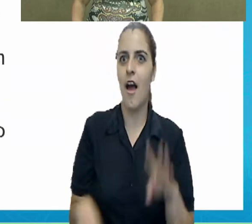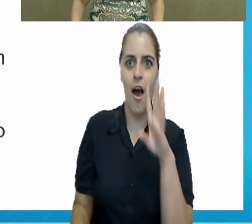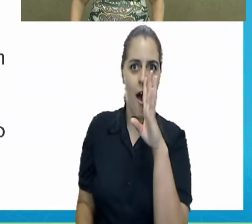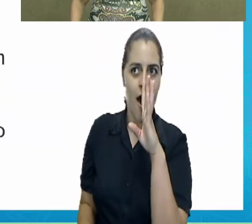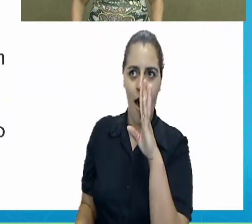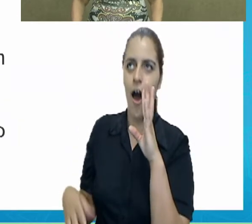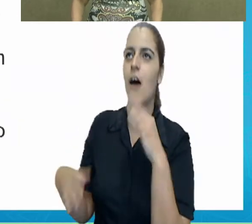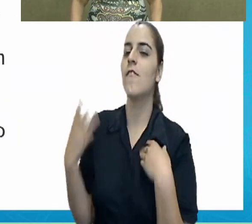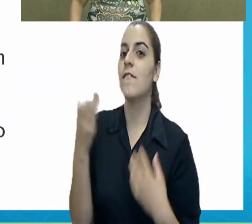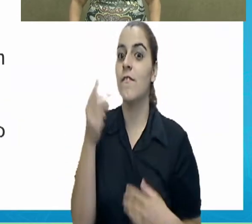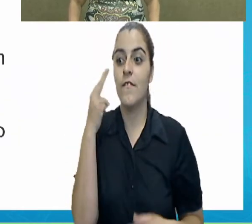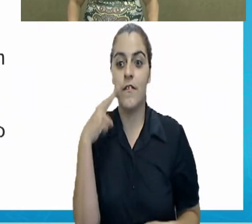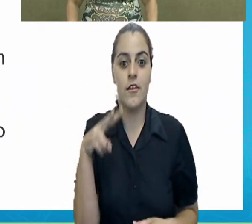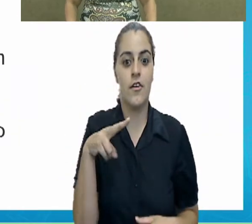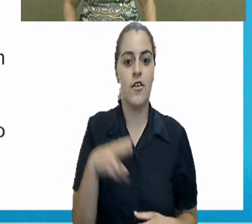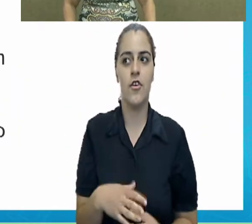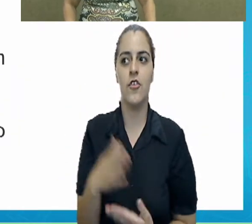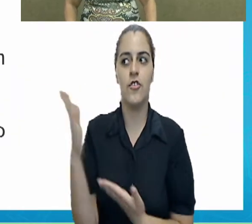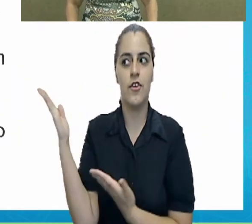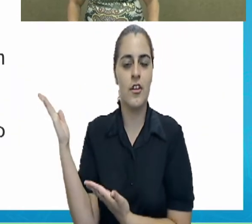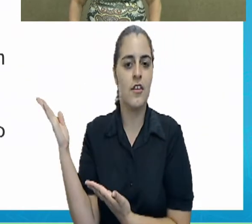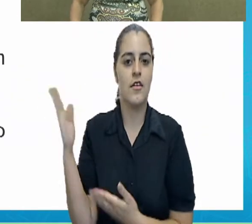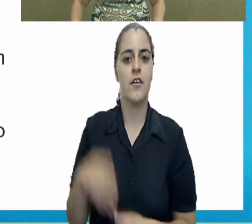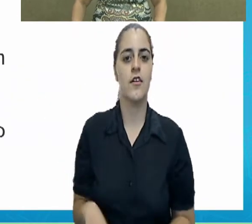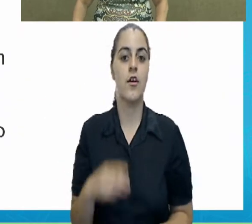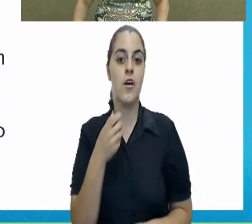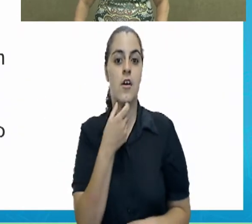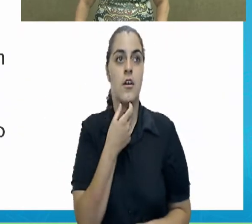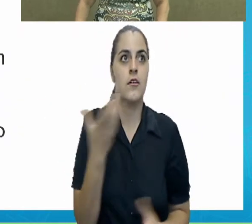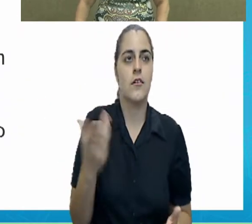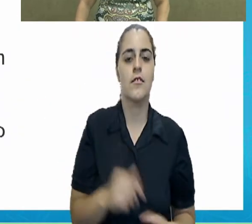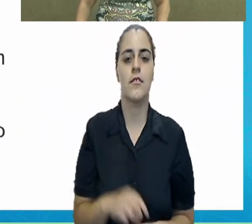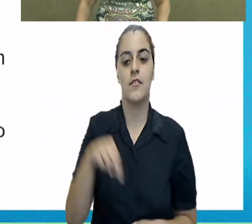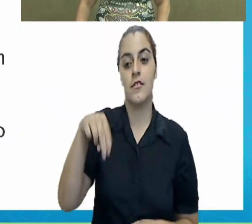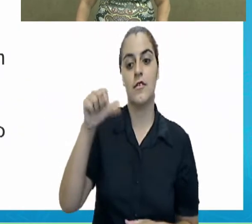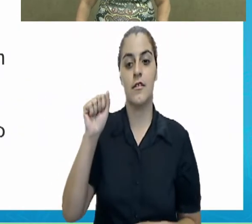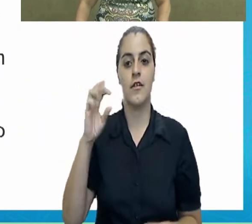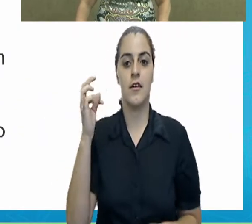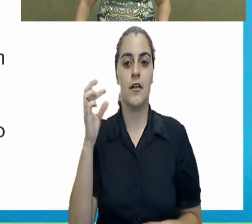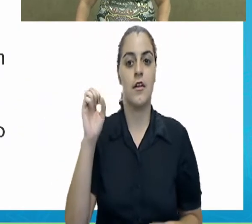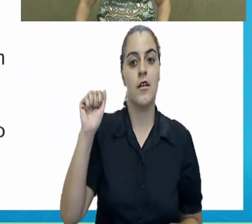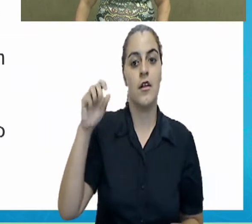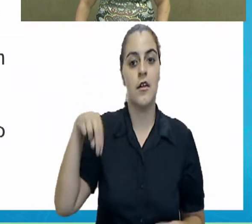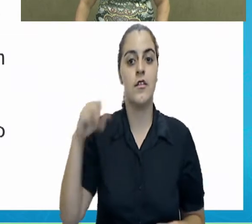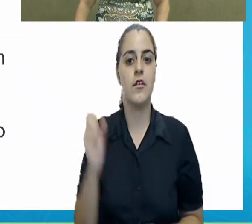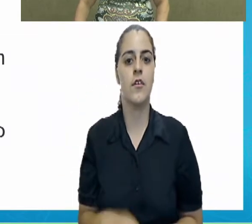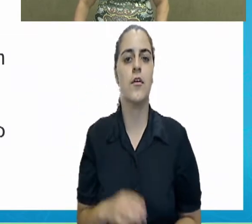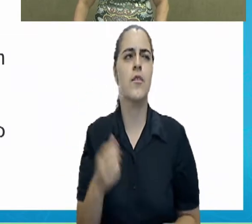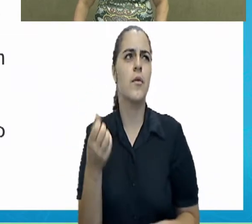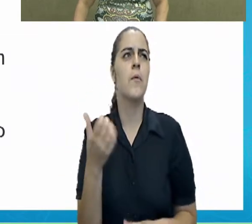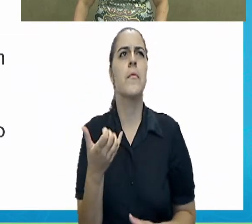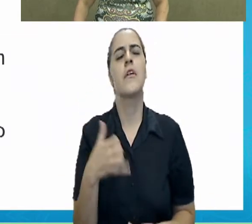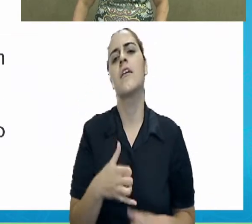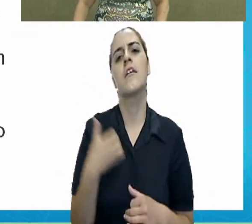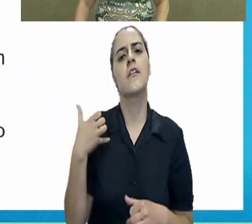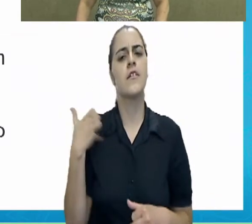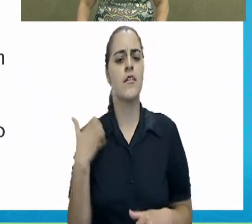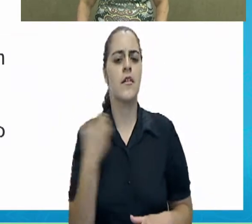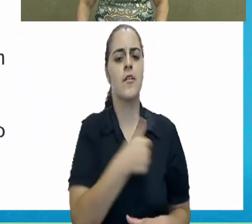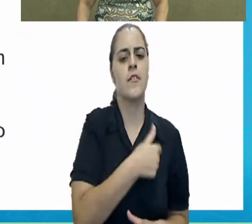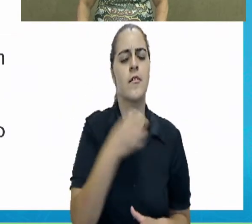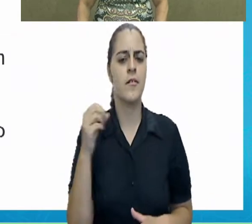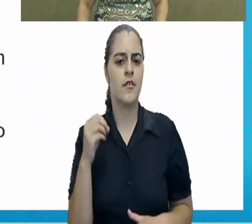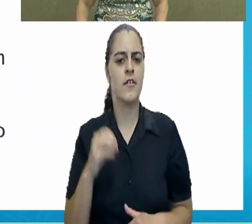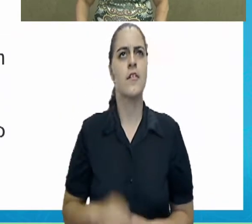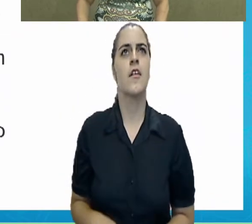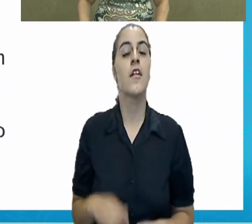Veja, por exemplo, o caso do canadense Nathan Gray. Com apenas 10 anos, ele